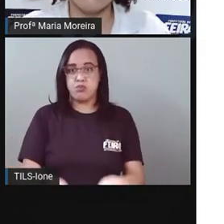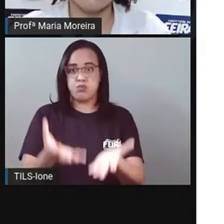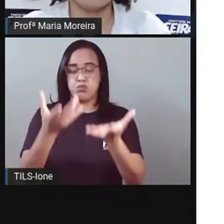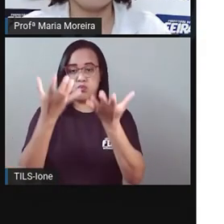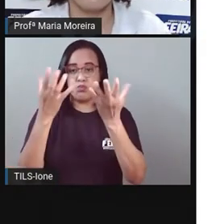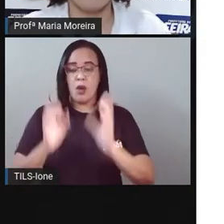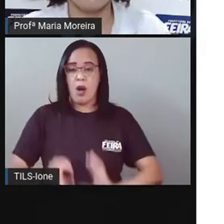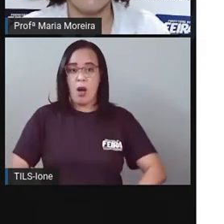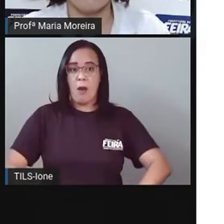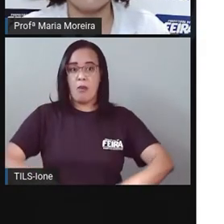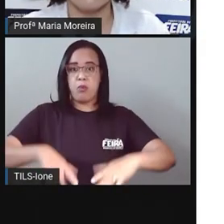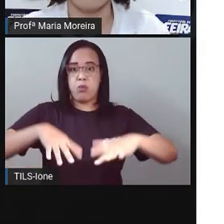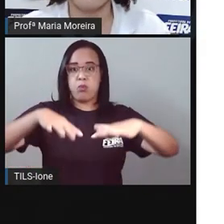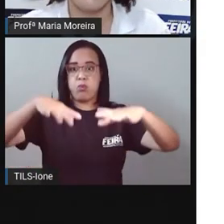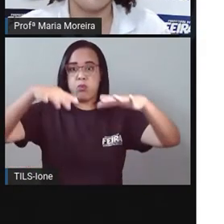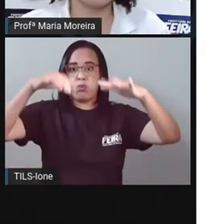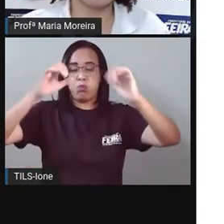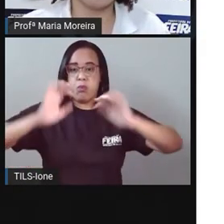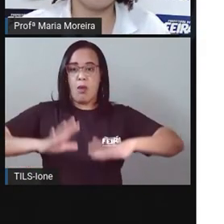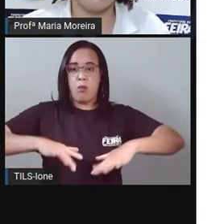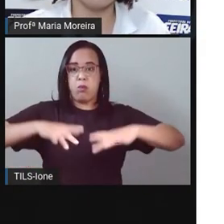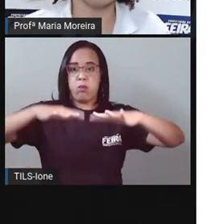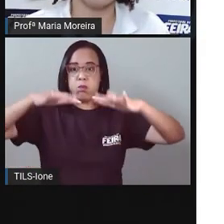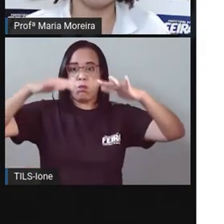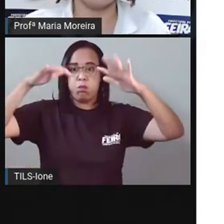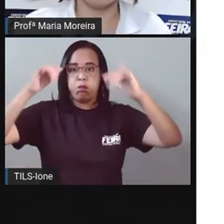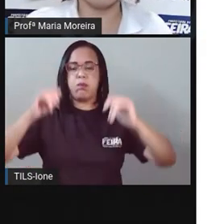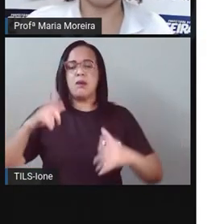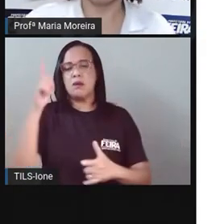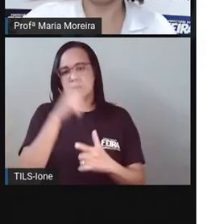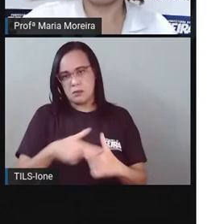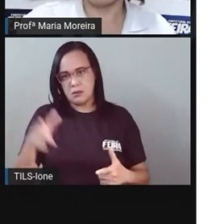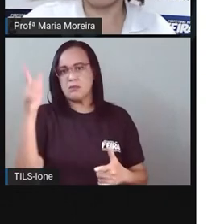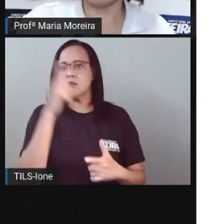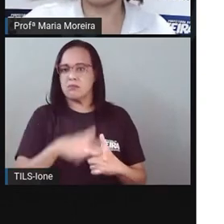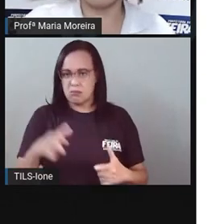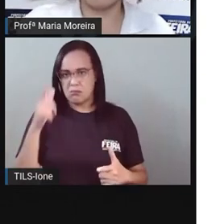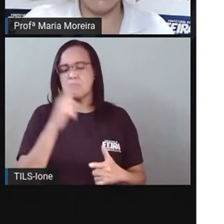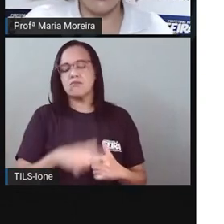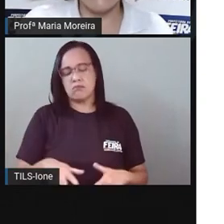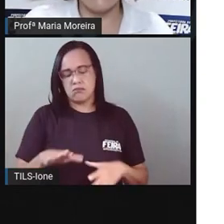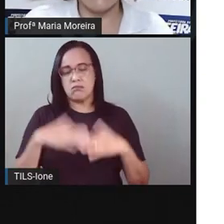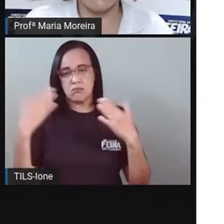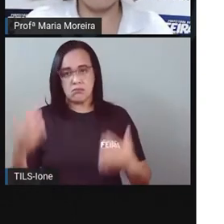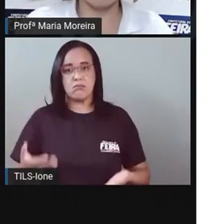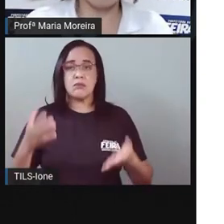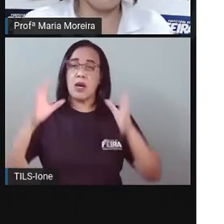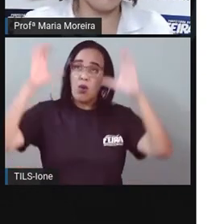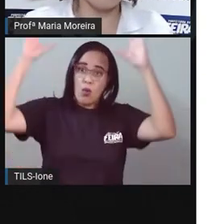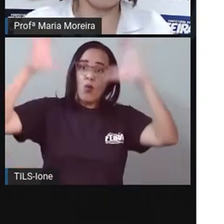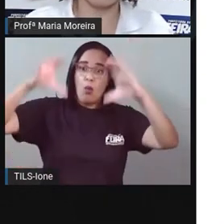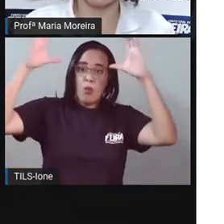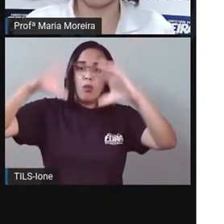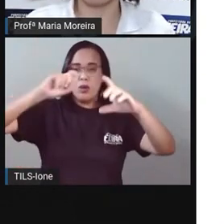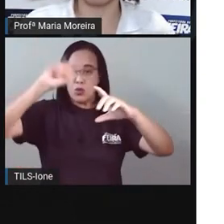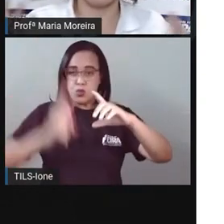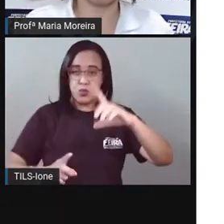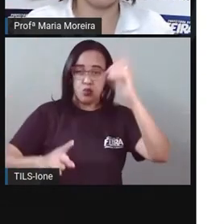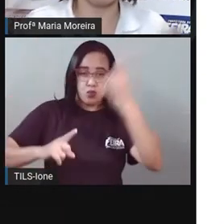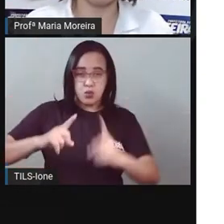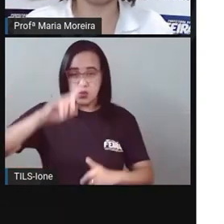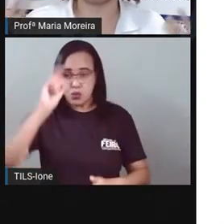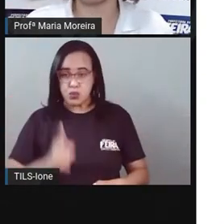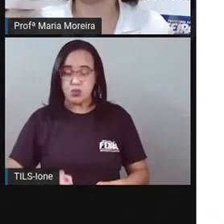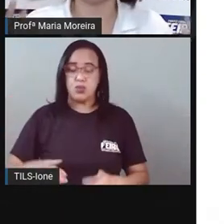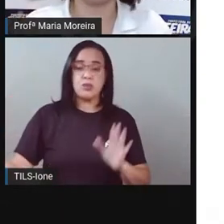Causando problemas Então As trovoadas Elas são o quê? Fenômenos naturais E aí quando vem Aquela trovoada Aquela quantidade